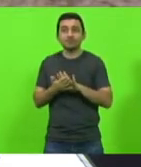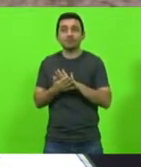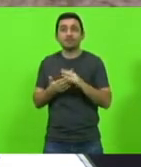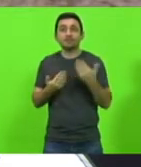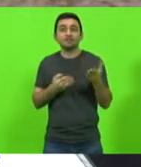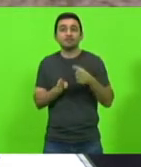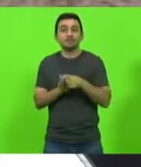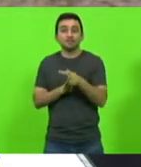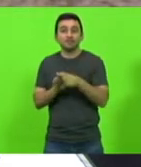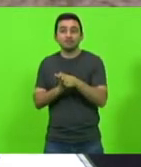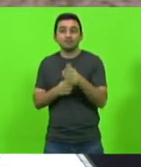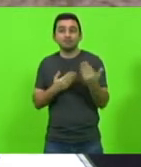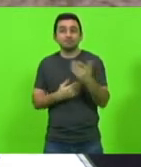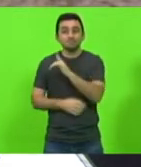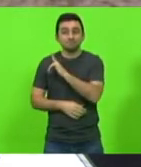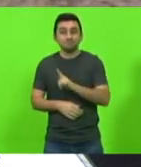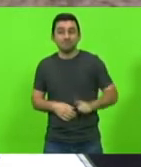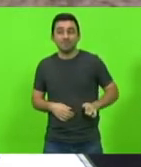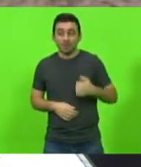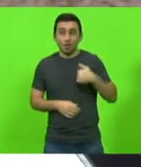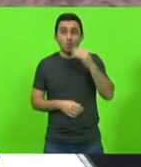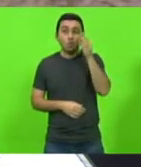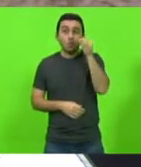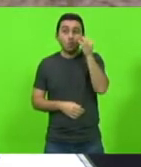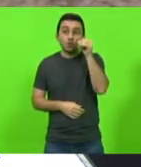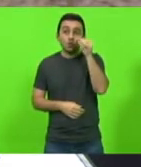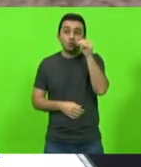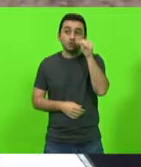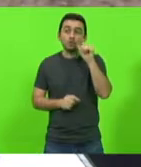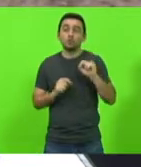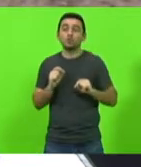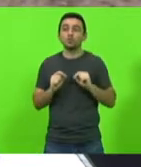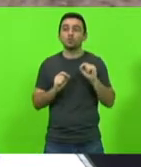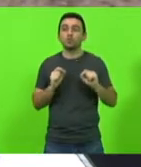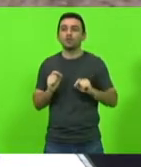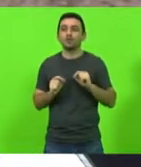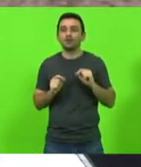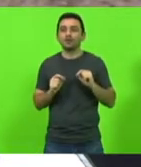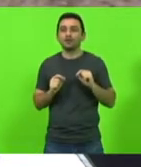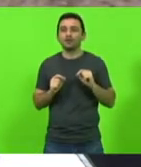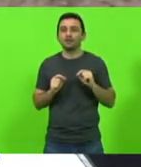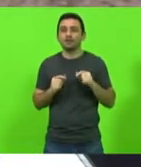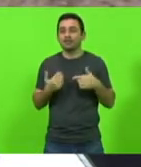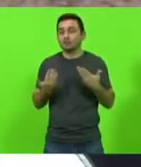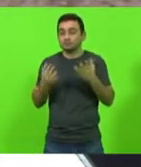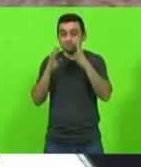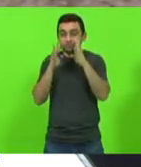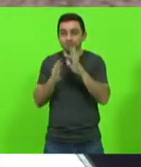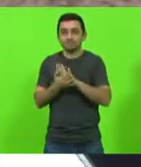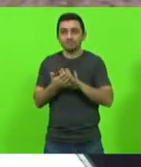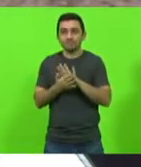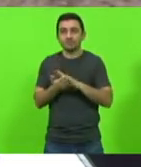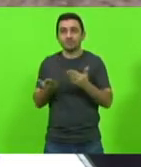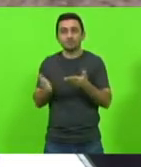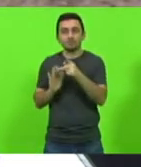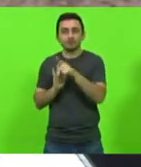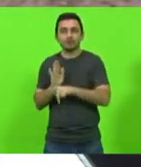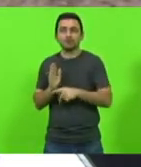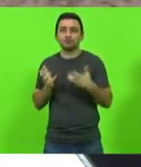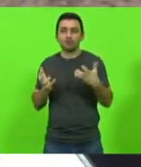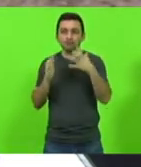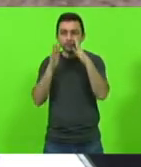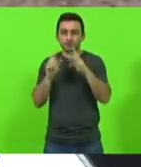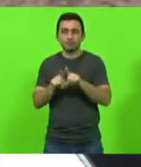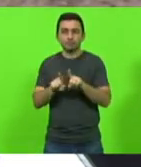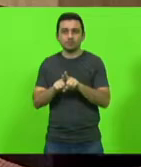orientação do governo fiquei curioso para ouvir qual era a orientação do governo também e não ouvir hoje nesse projeto mas gostaria de ter ouvido também